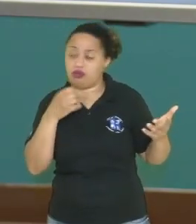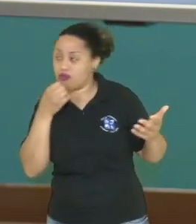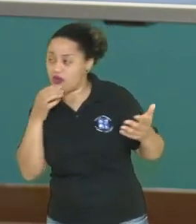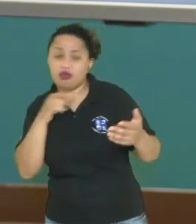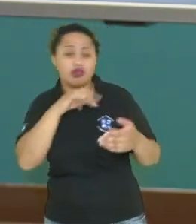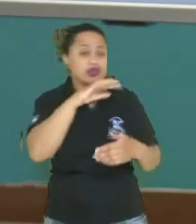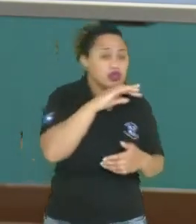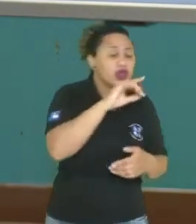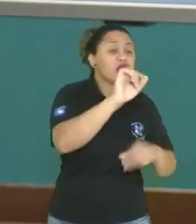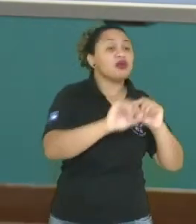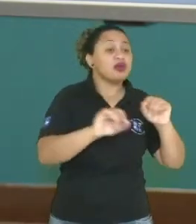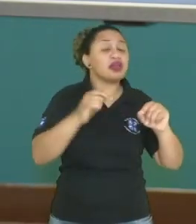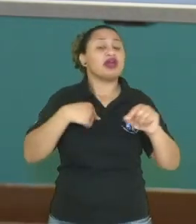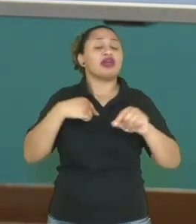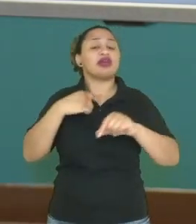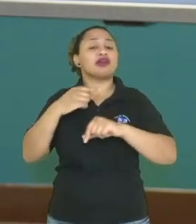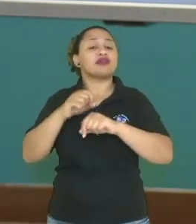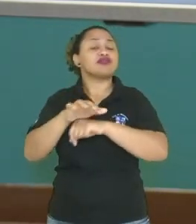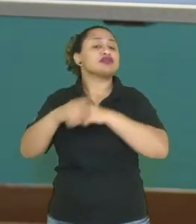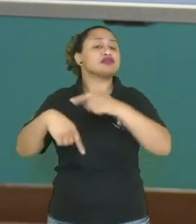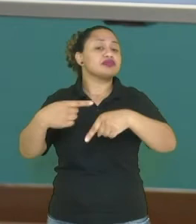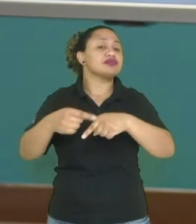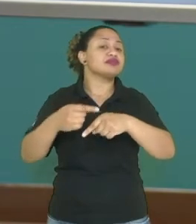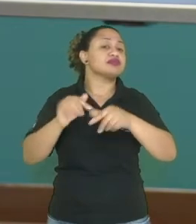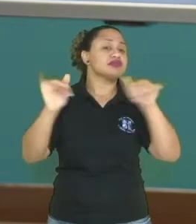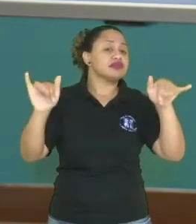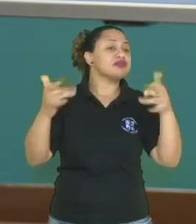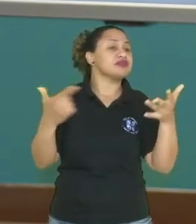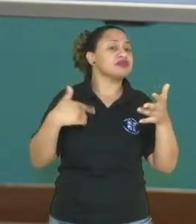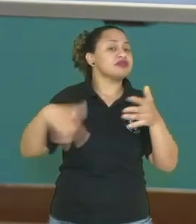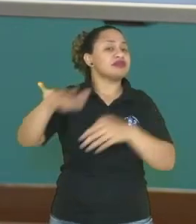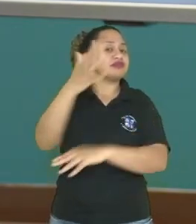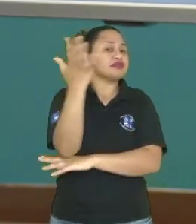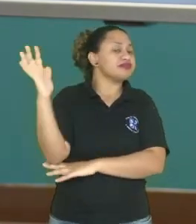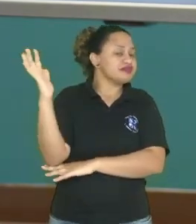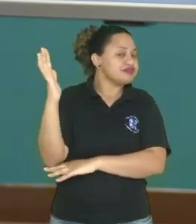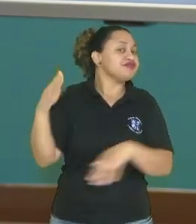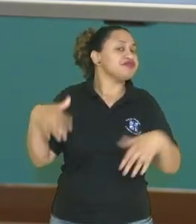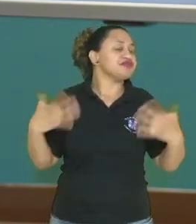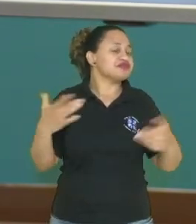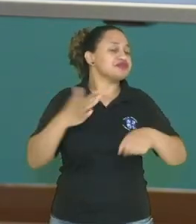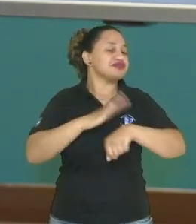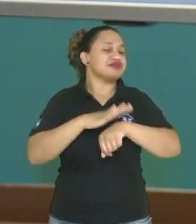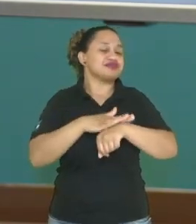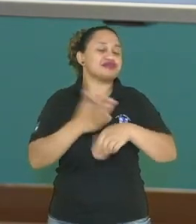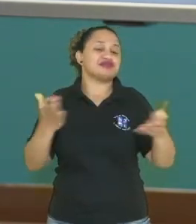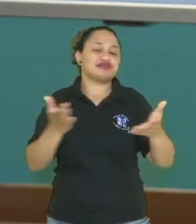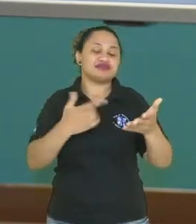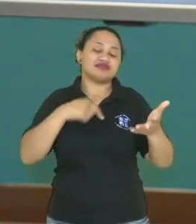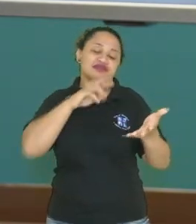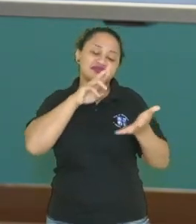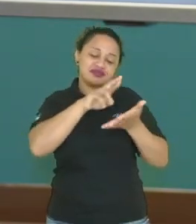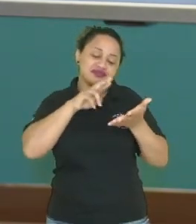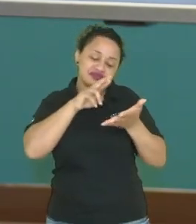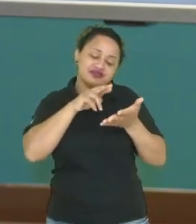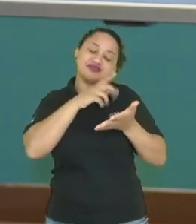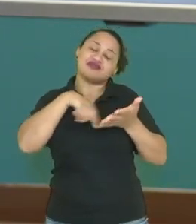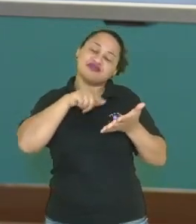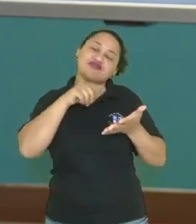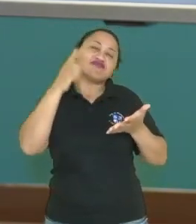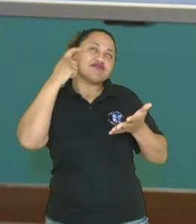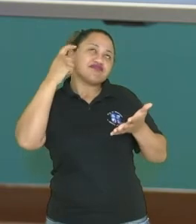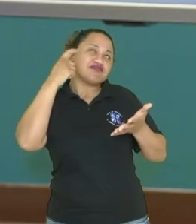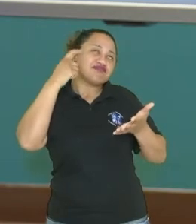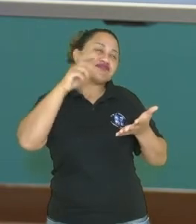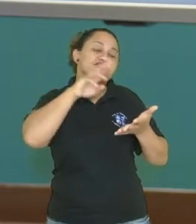hidrelétricas para o meio ambiente? Já está pensando aí, né? Muito bem. Eu vou dar um tempinho, sim, fica tranquilo, eu vou dar um tempinho para você